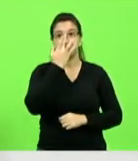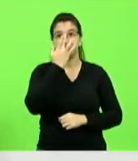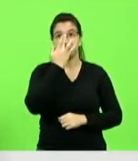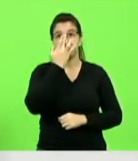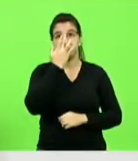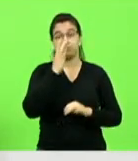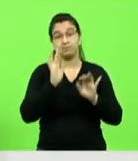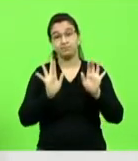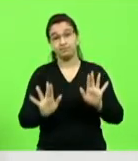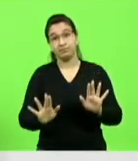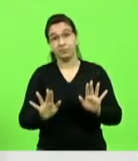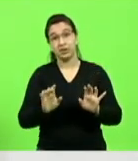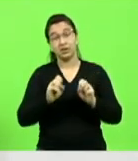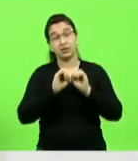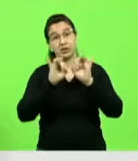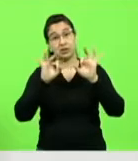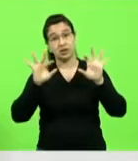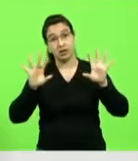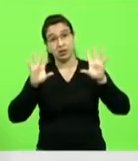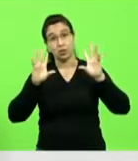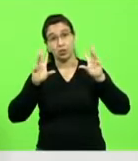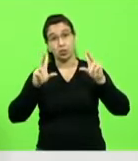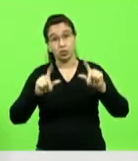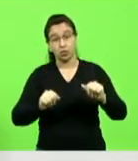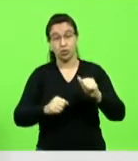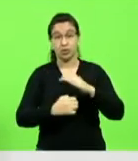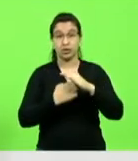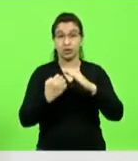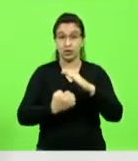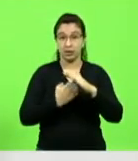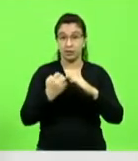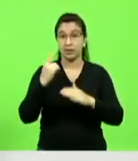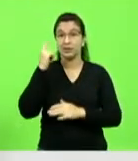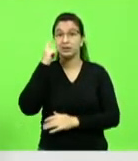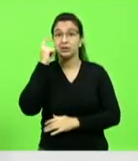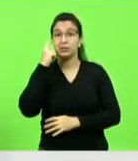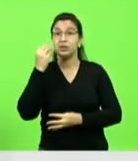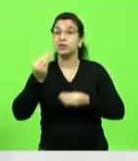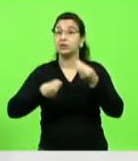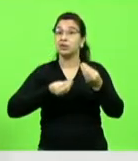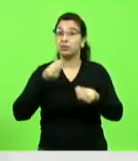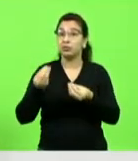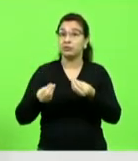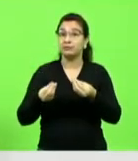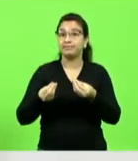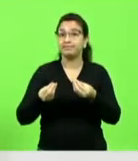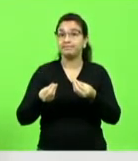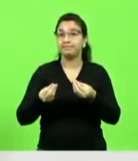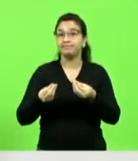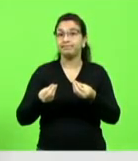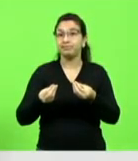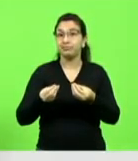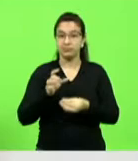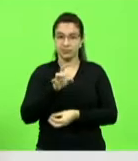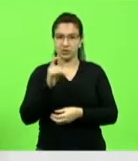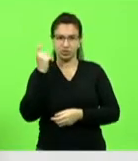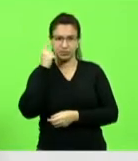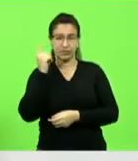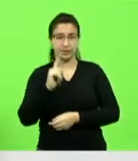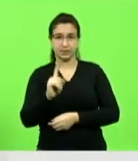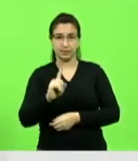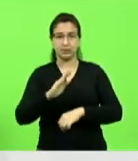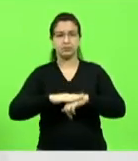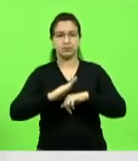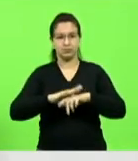toda empresa pensa não só pensa como age, buscando o menor